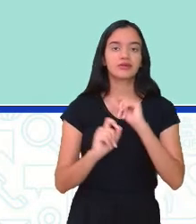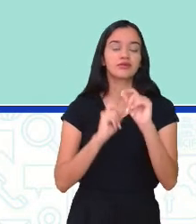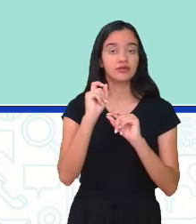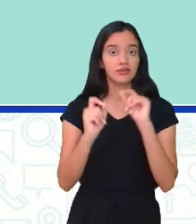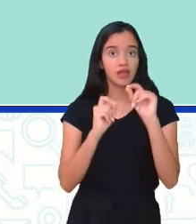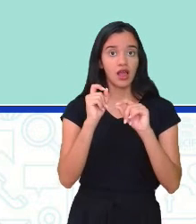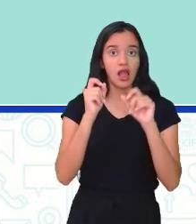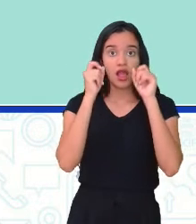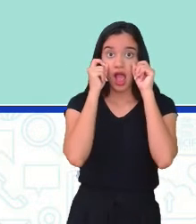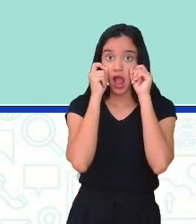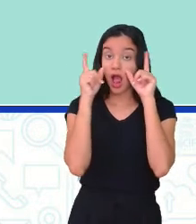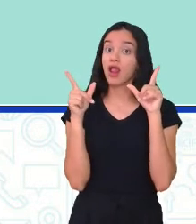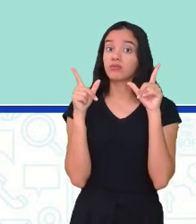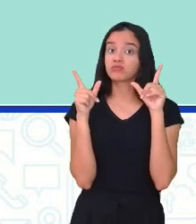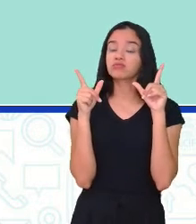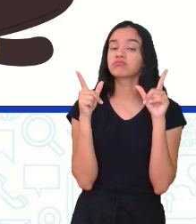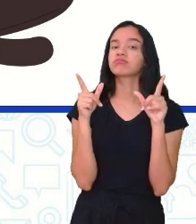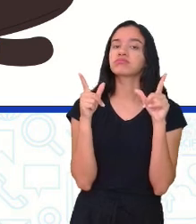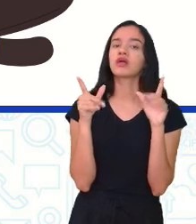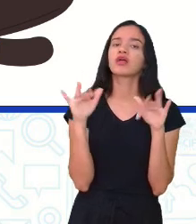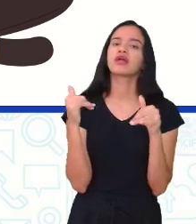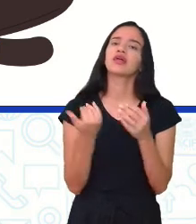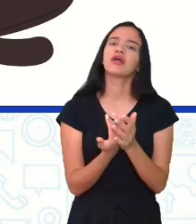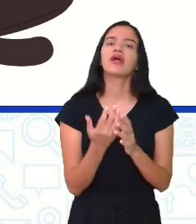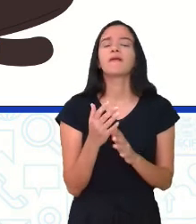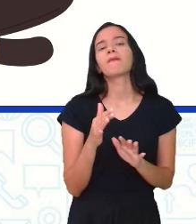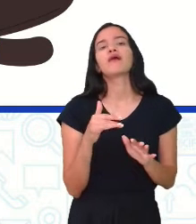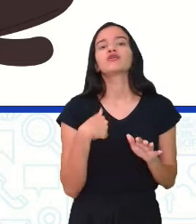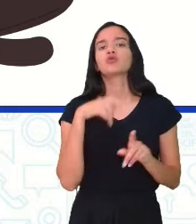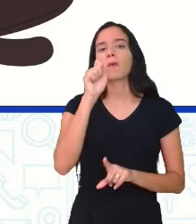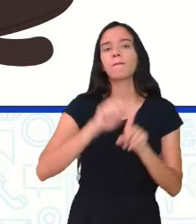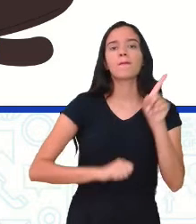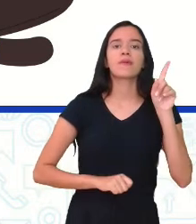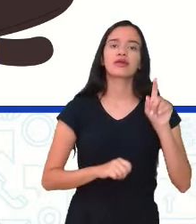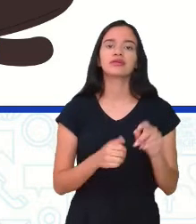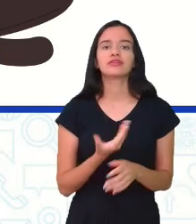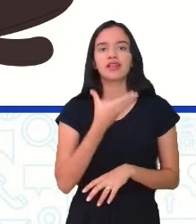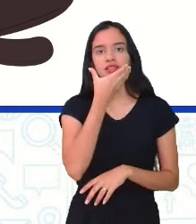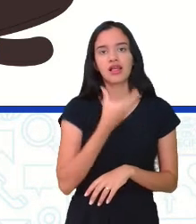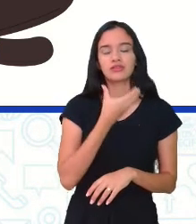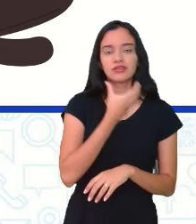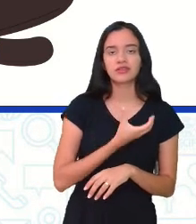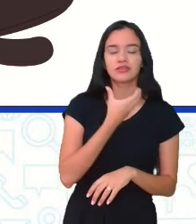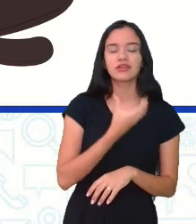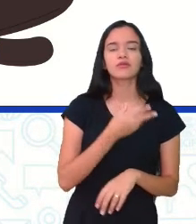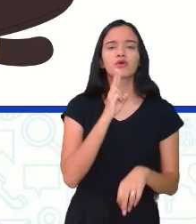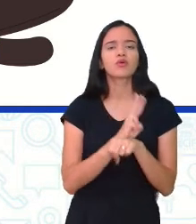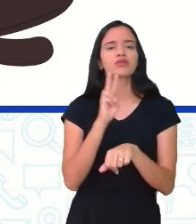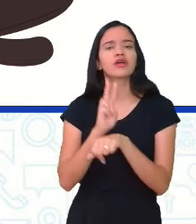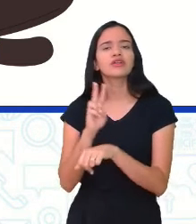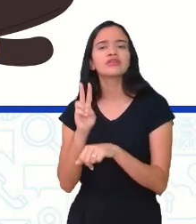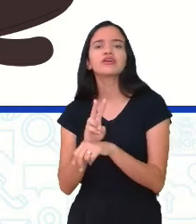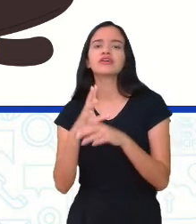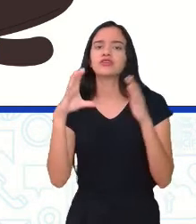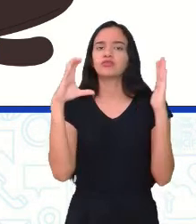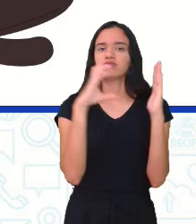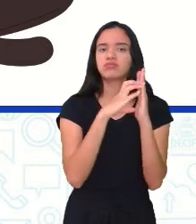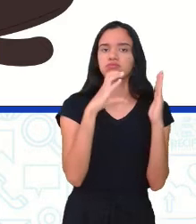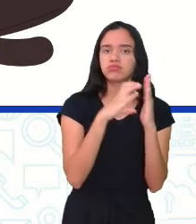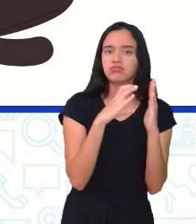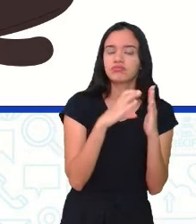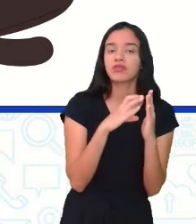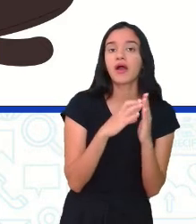sinalzinho de alerta, né? Em dezembro, nós temos várias campanhas, né? De prevenção já de HIV, é uma campanha grande, dezembro